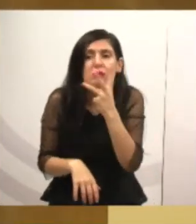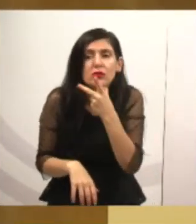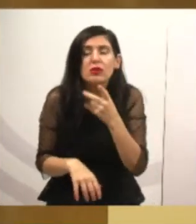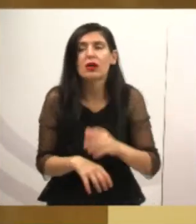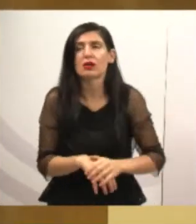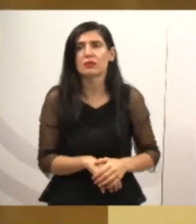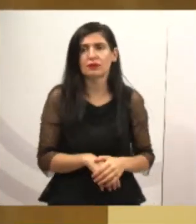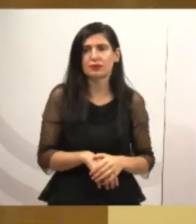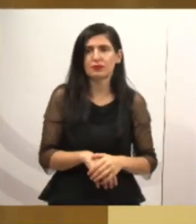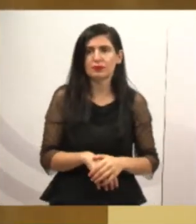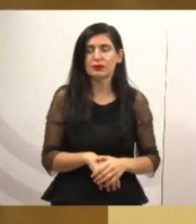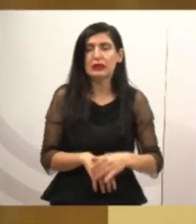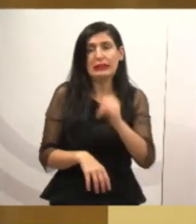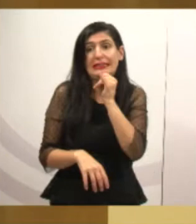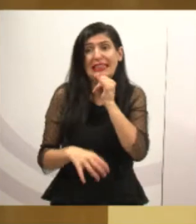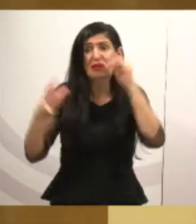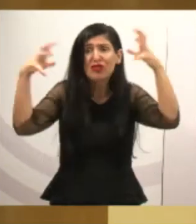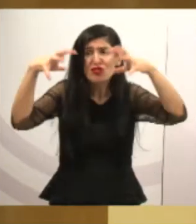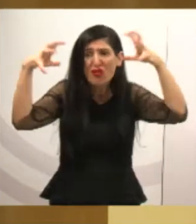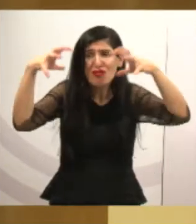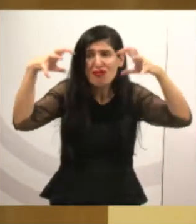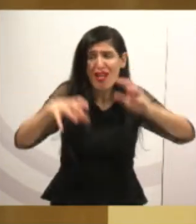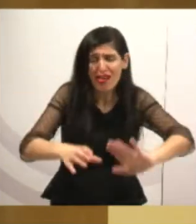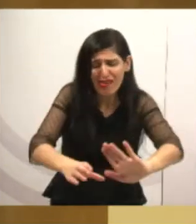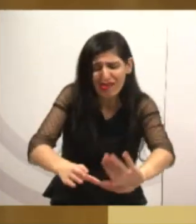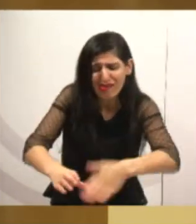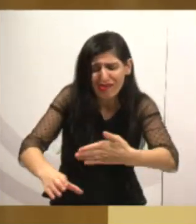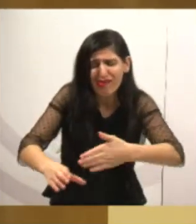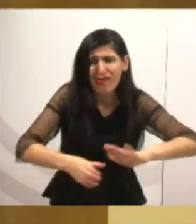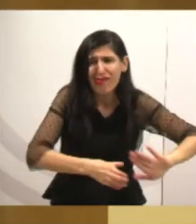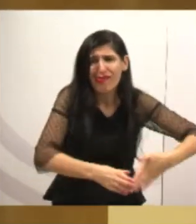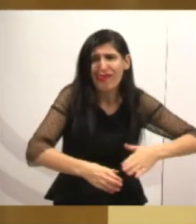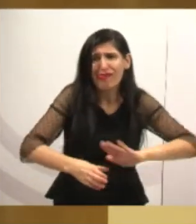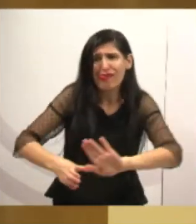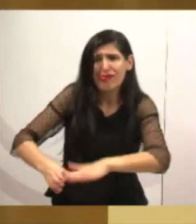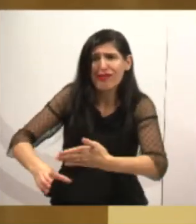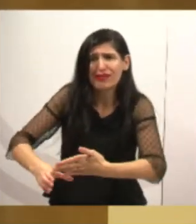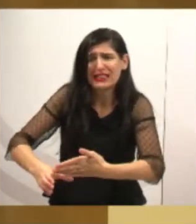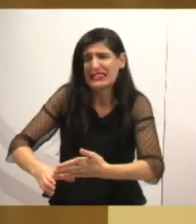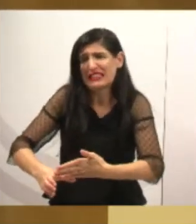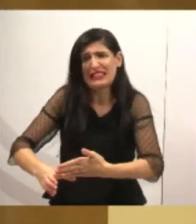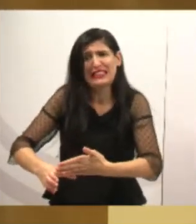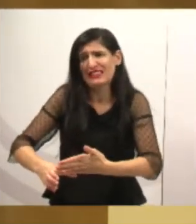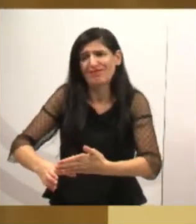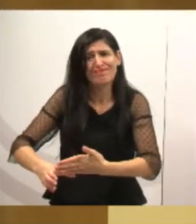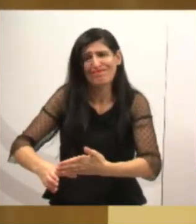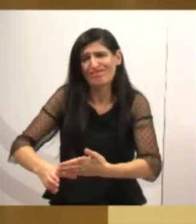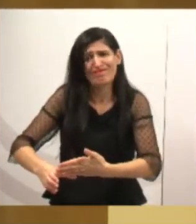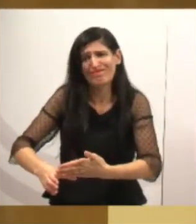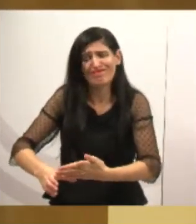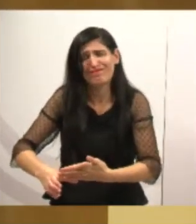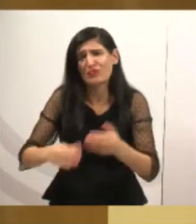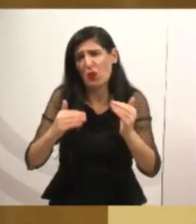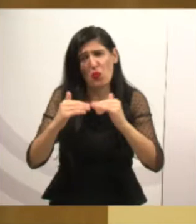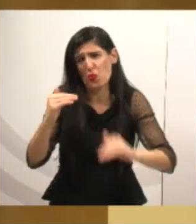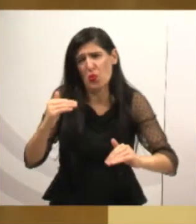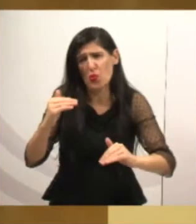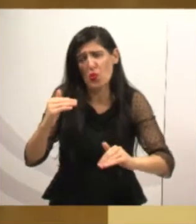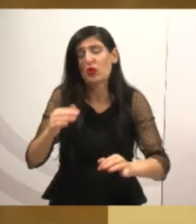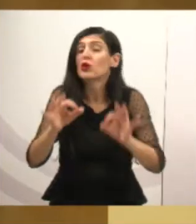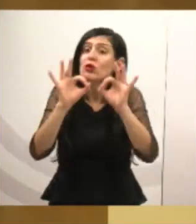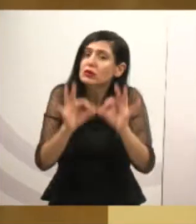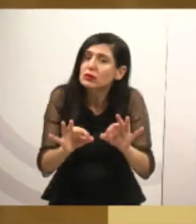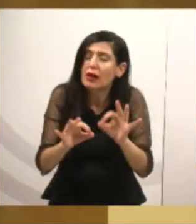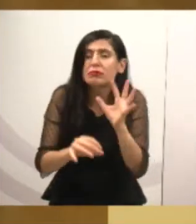volta todas as crateras novamente. Então, penso eu que não é só porque é de chão que não dá para fazer um serviço bem